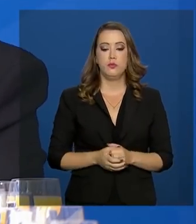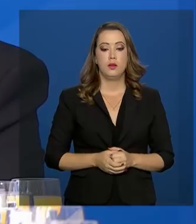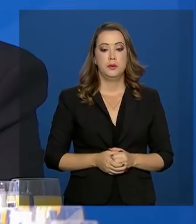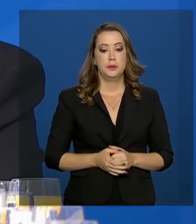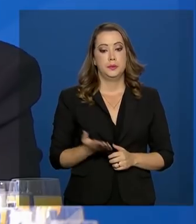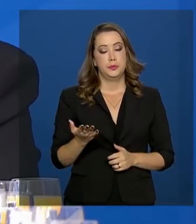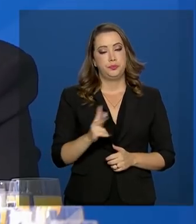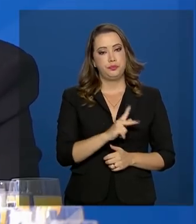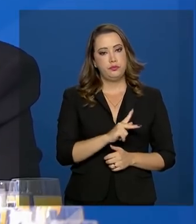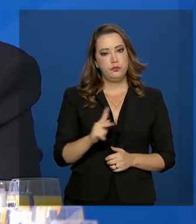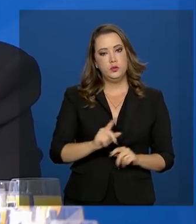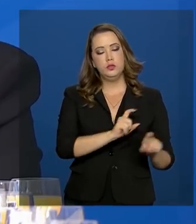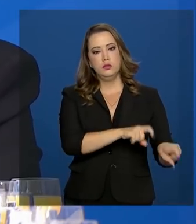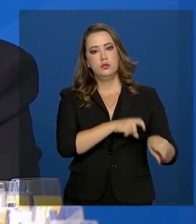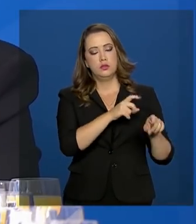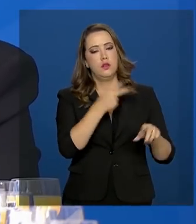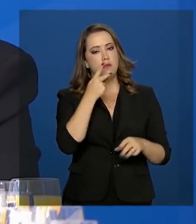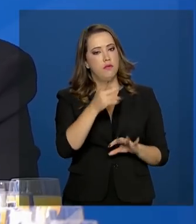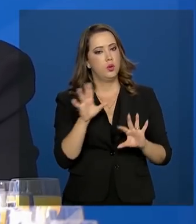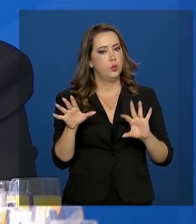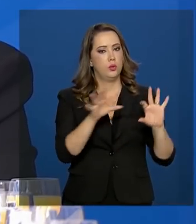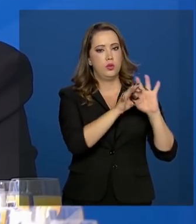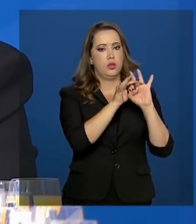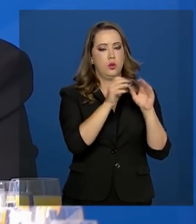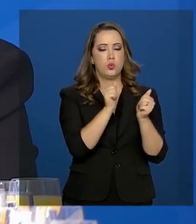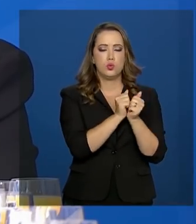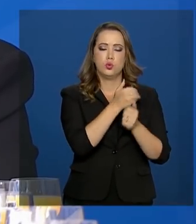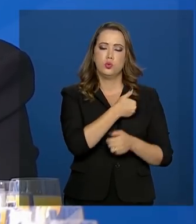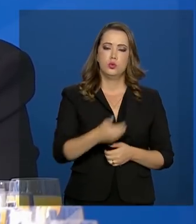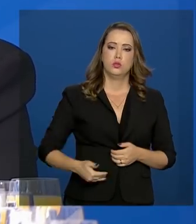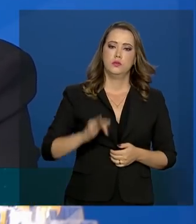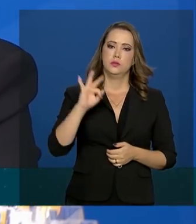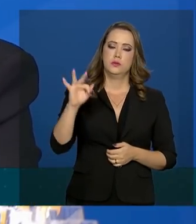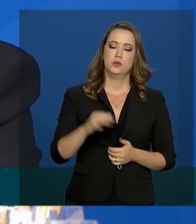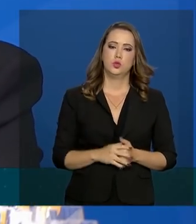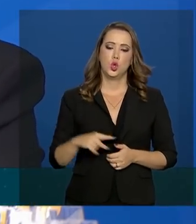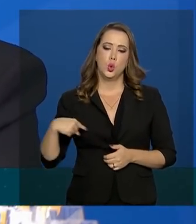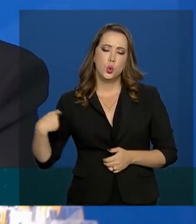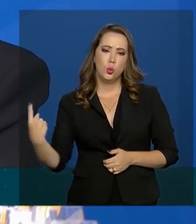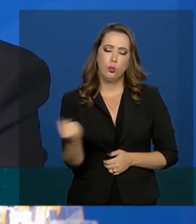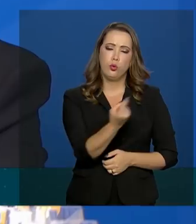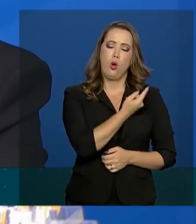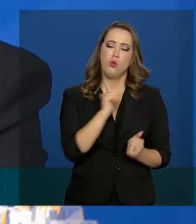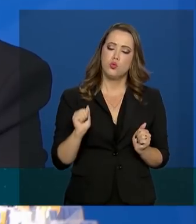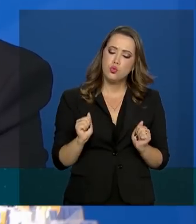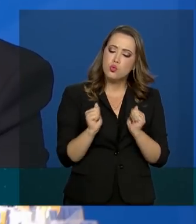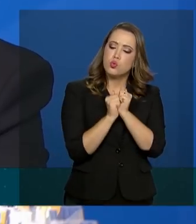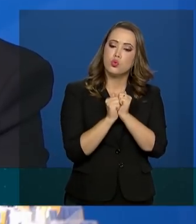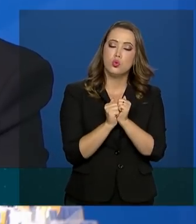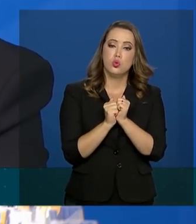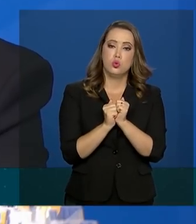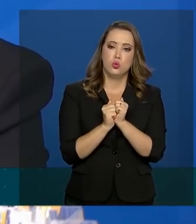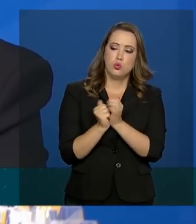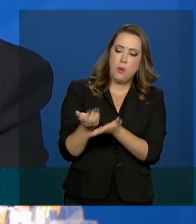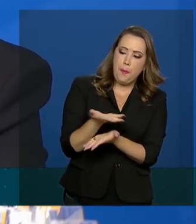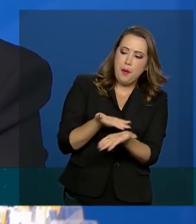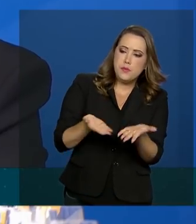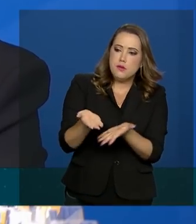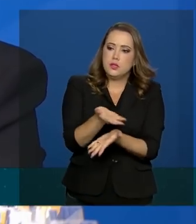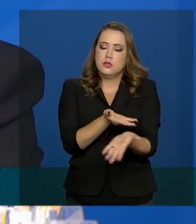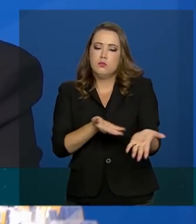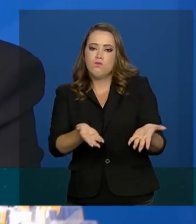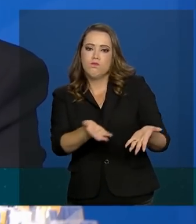falou em parceria com o governo federal. Nós estamos juntos, de maneira articulada e